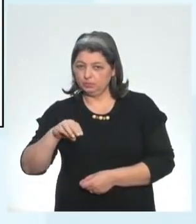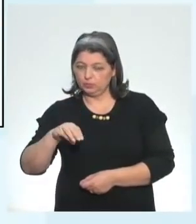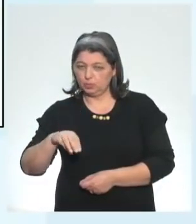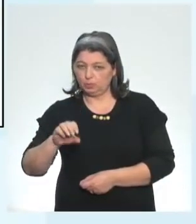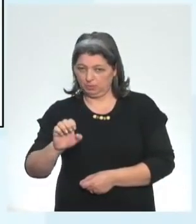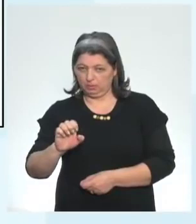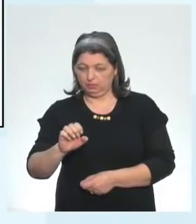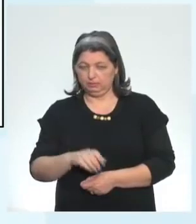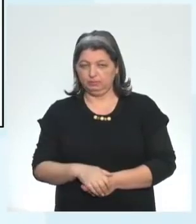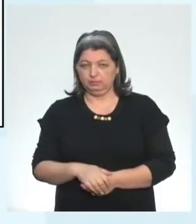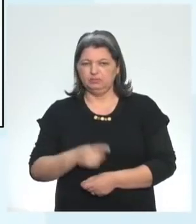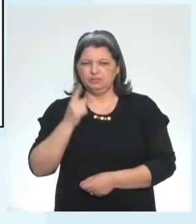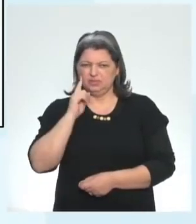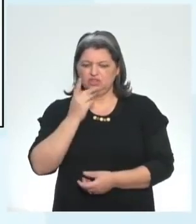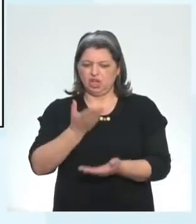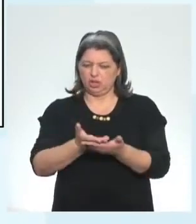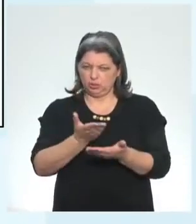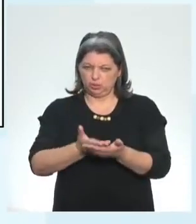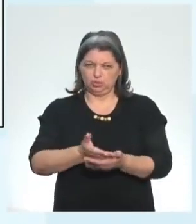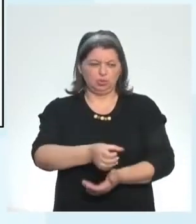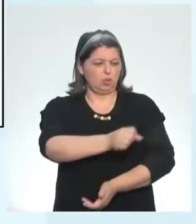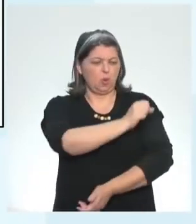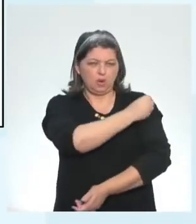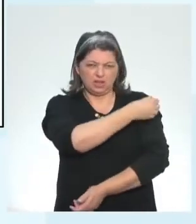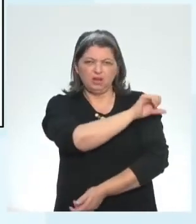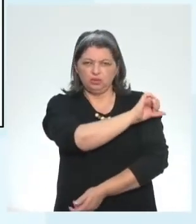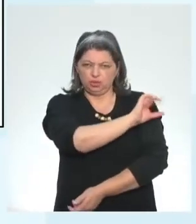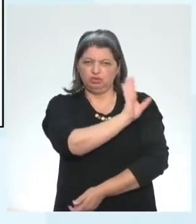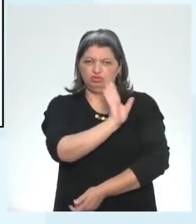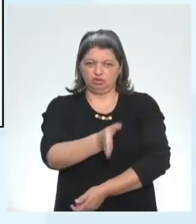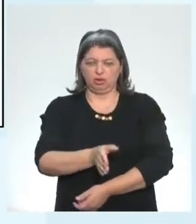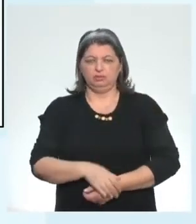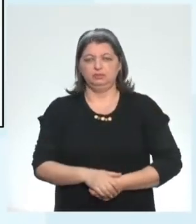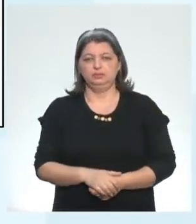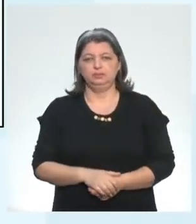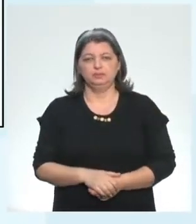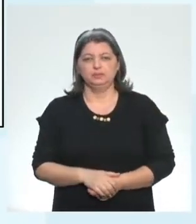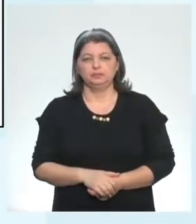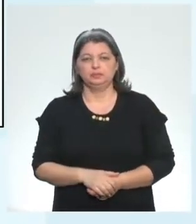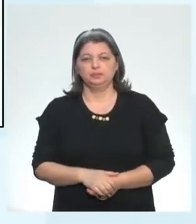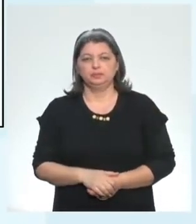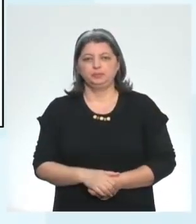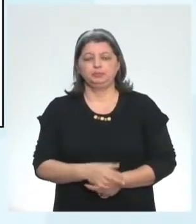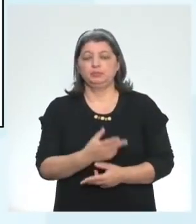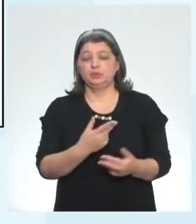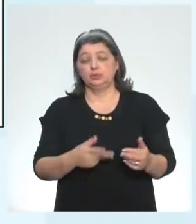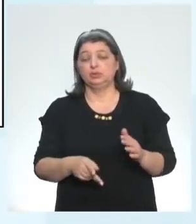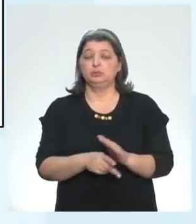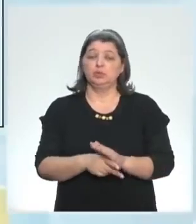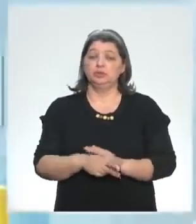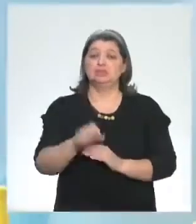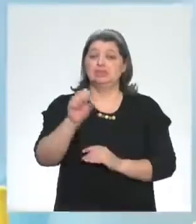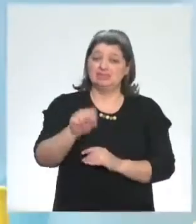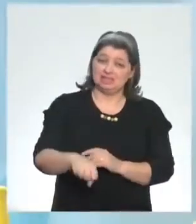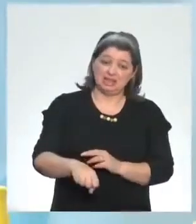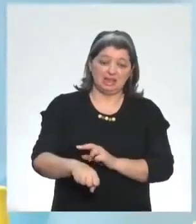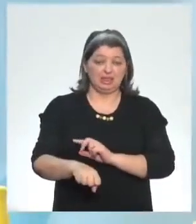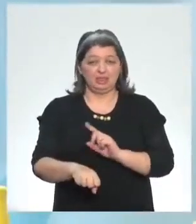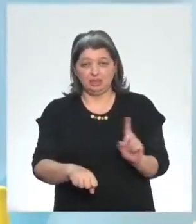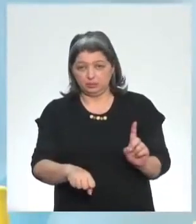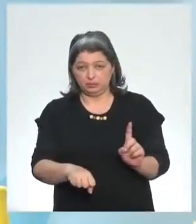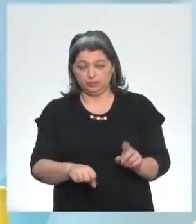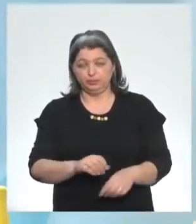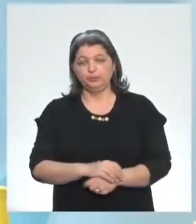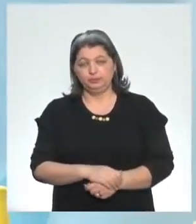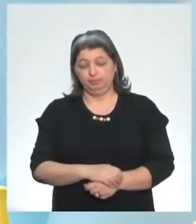já estudou isso aí também lá no oitavo e no nono ano, quando a gente fala de sentenças afirmativas, sentenças negativas. Some and any.